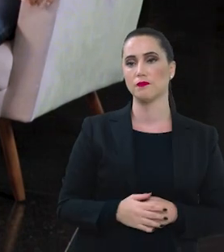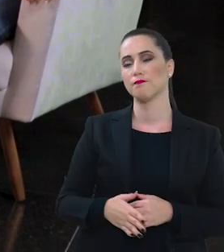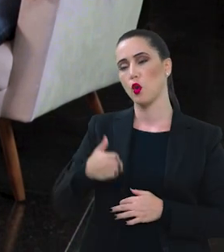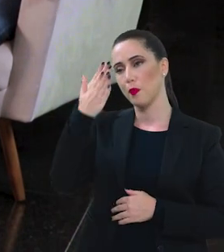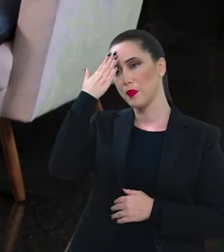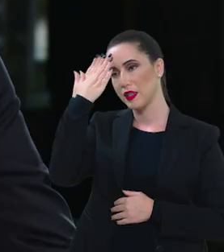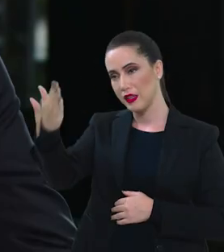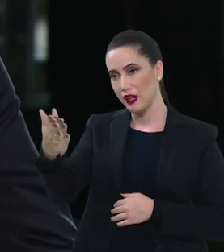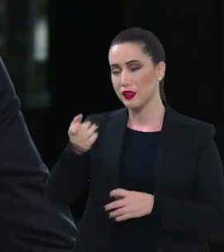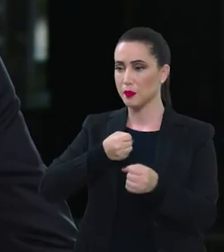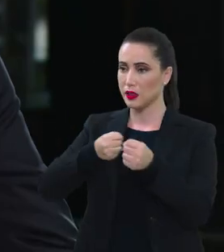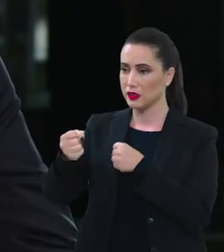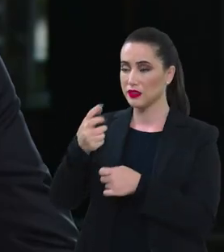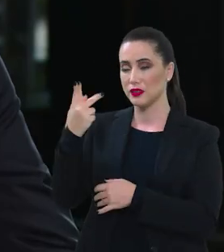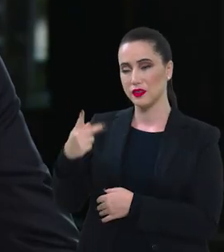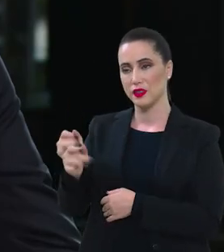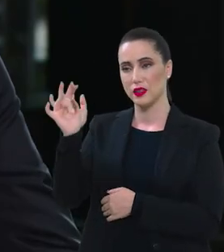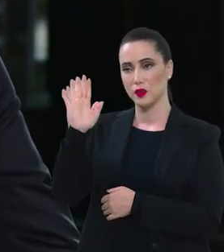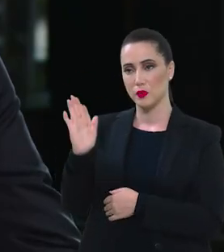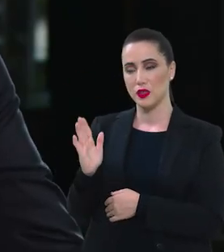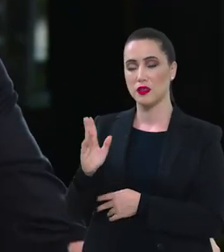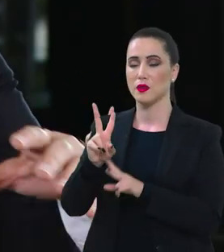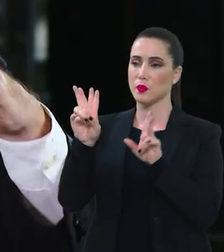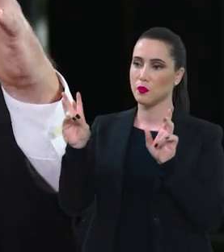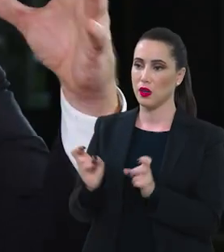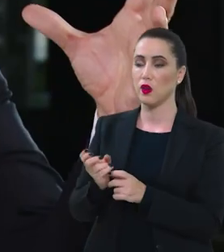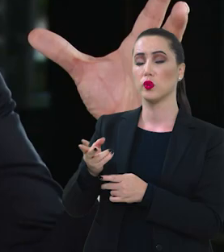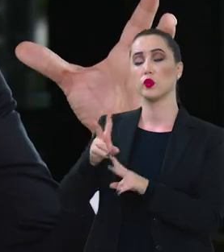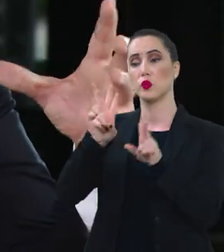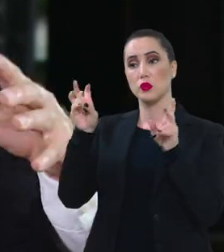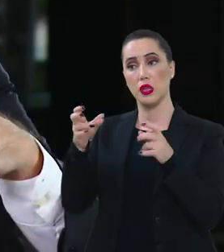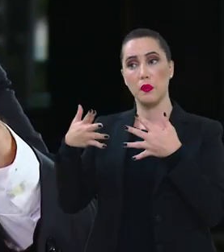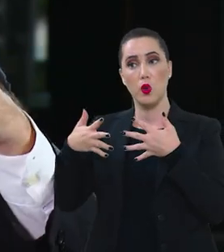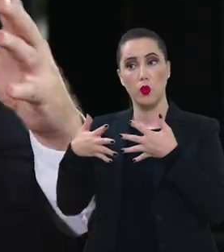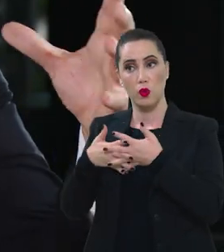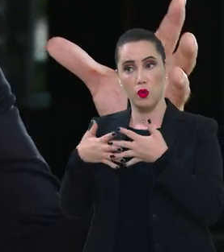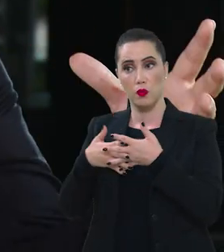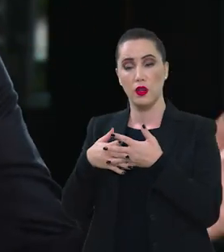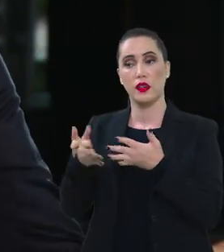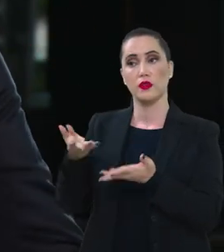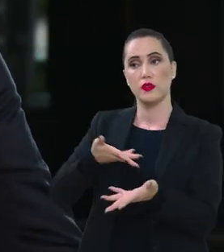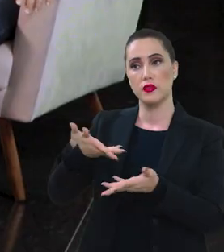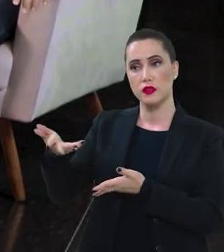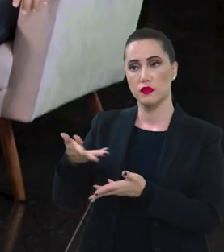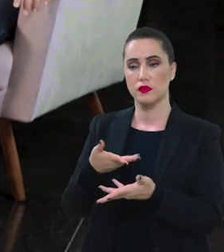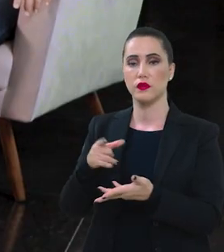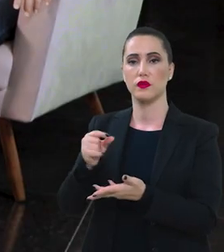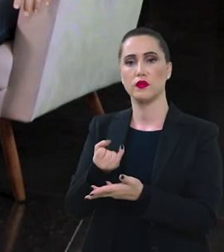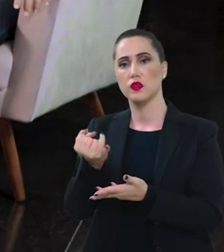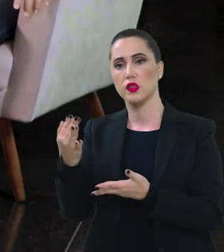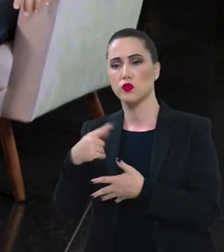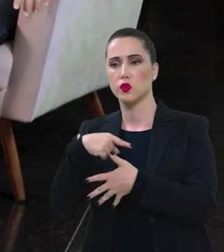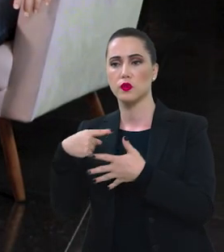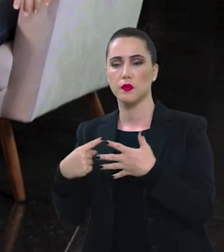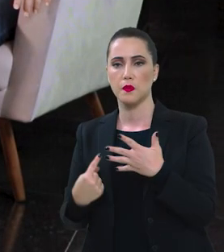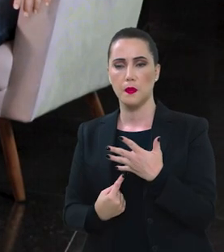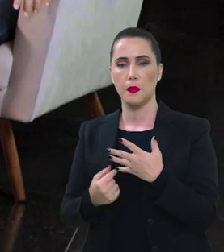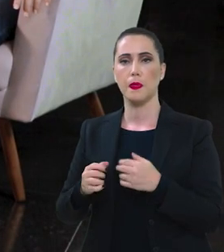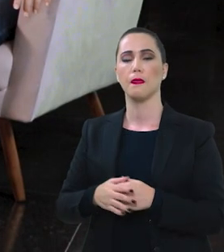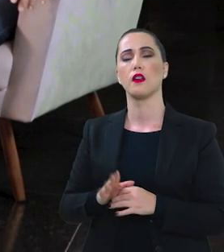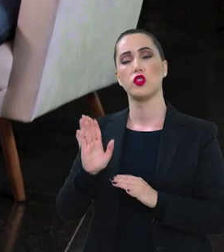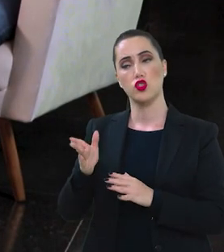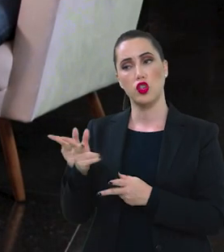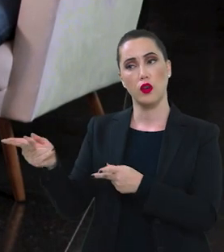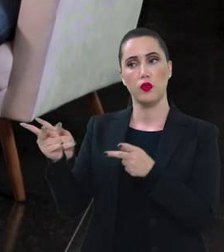Tamiris muito obrigado pela entrevista aqui no Brasil em Pauta um tema complexo que envolve várias questões